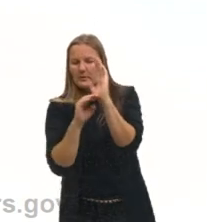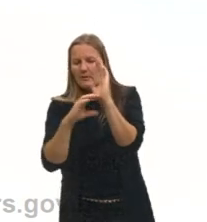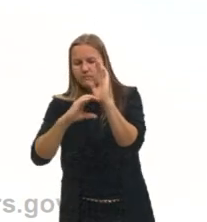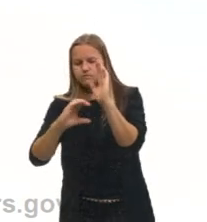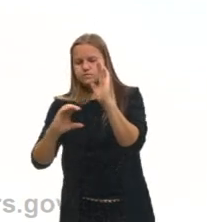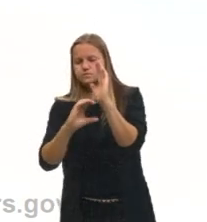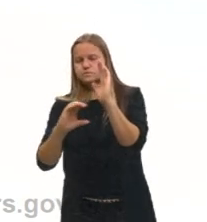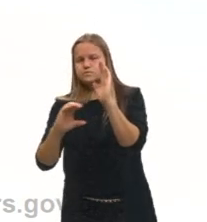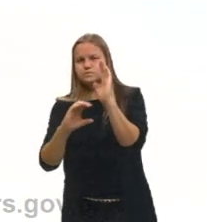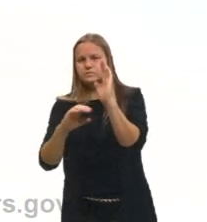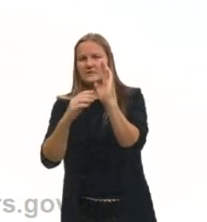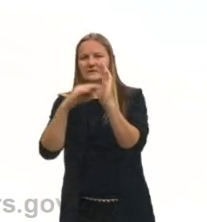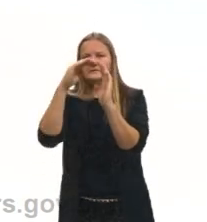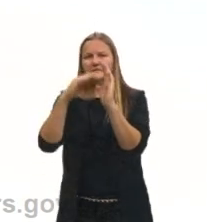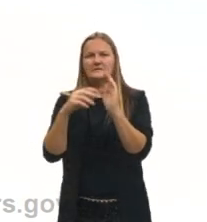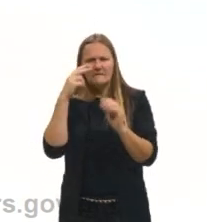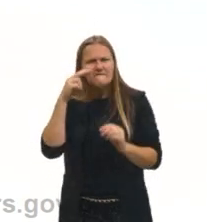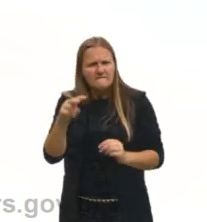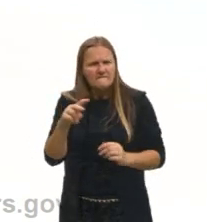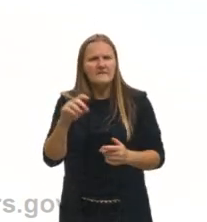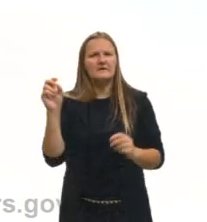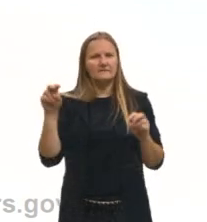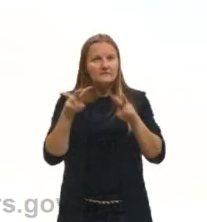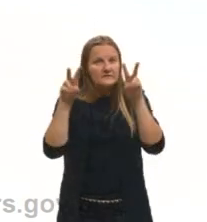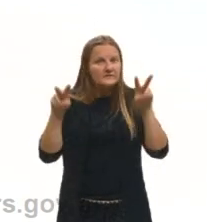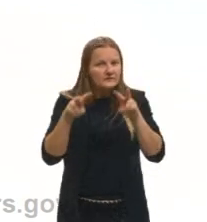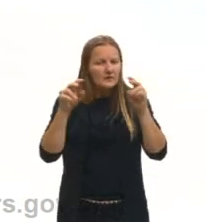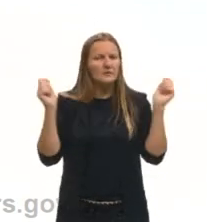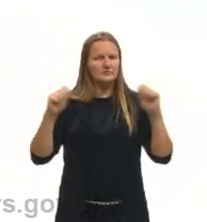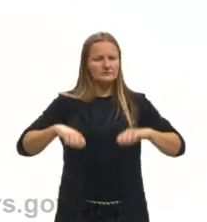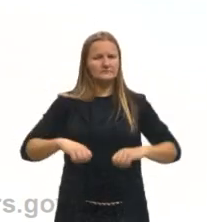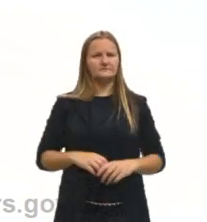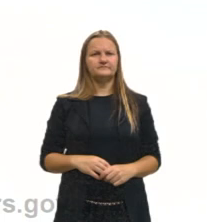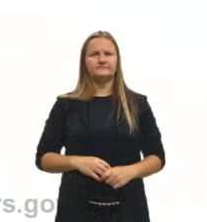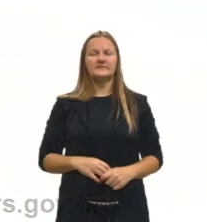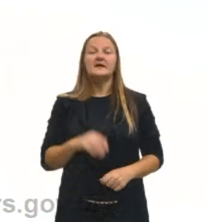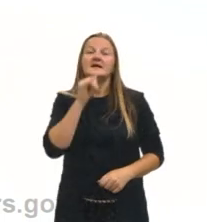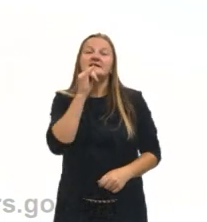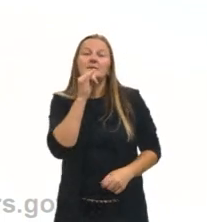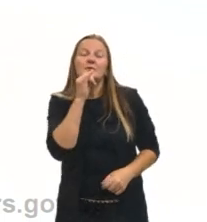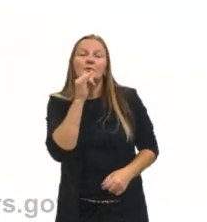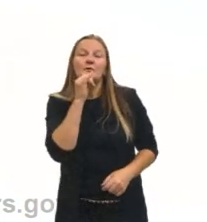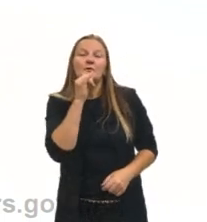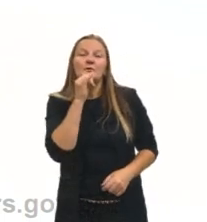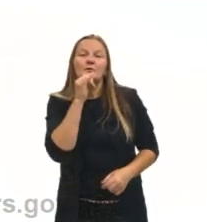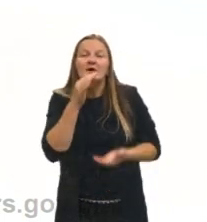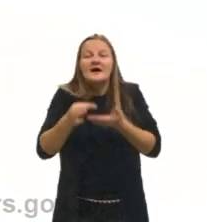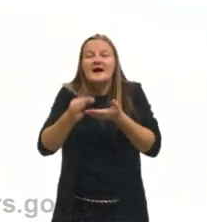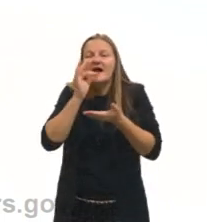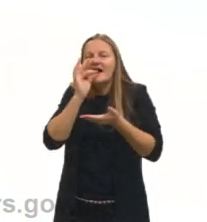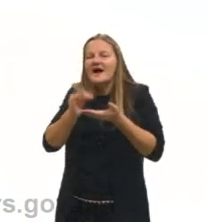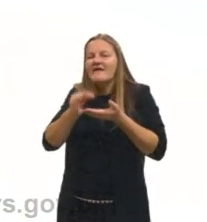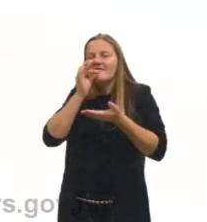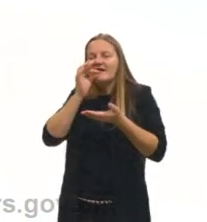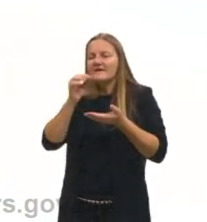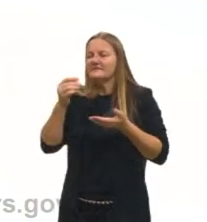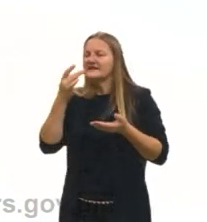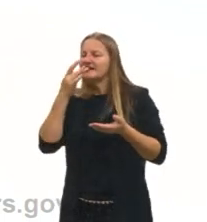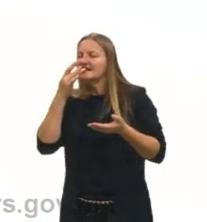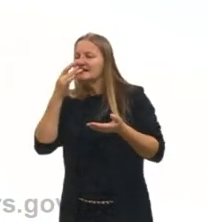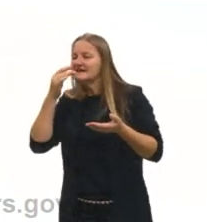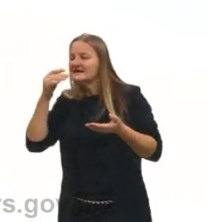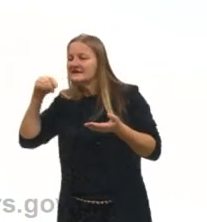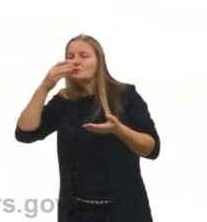nitidamente, se a gente faz ali um café, a gente passa o nosso cafezinho e coloca açúcar no café.